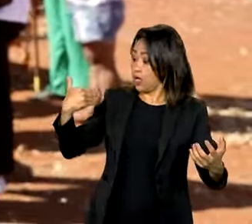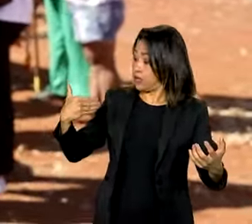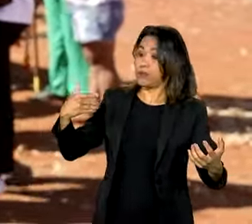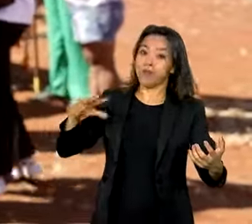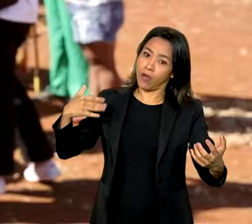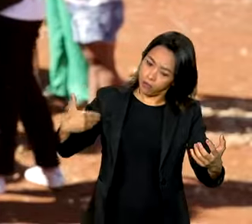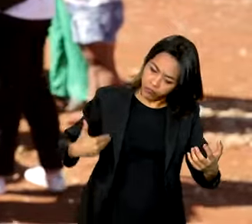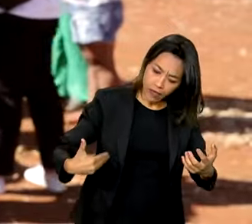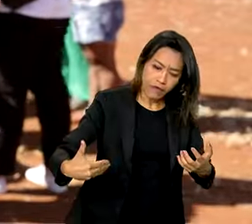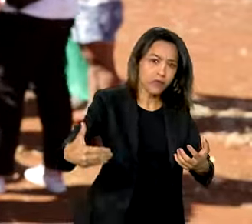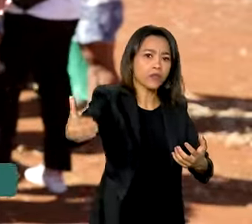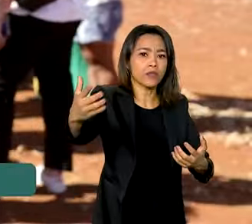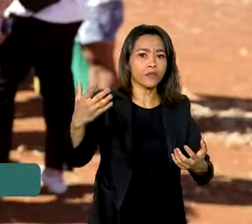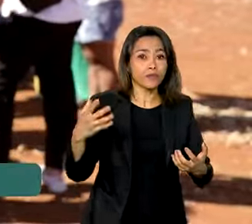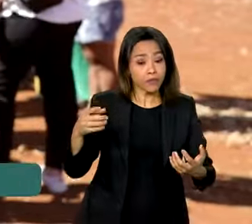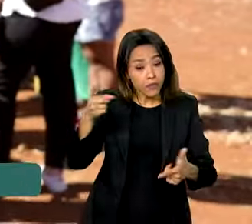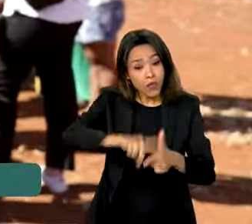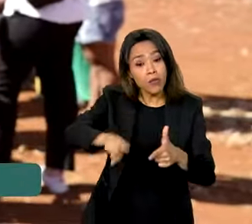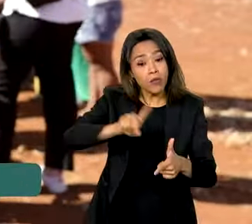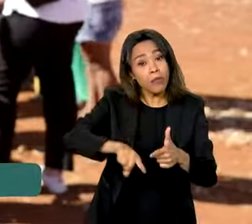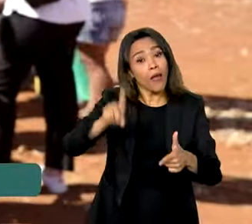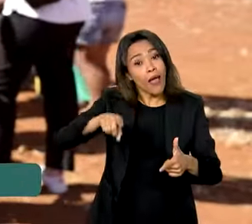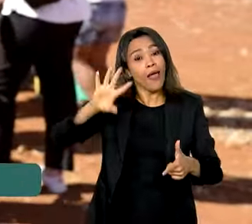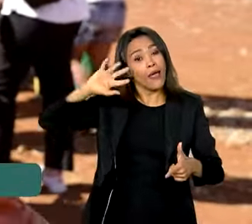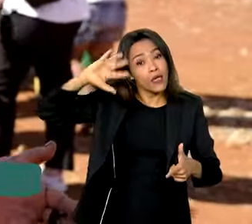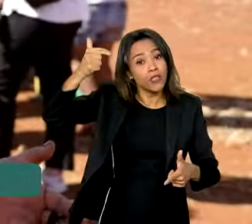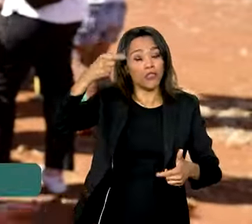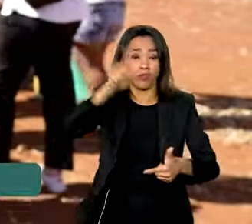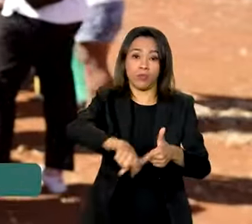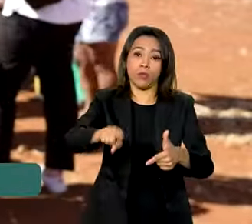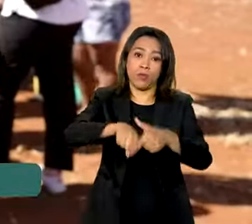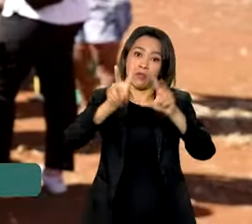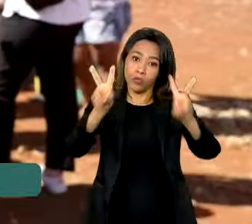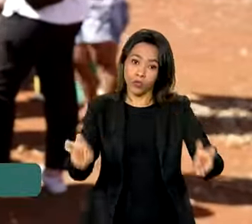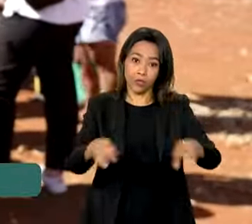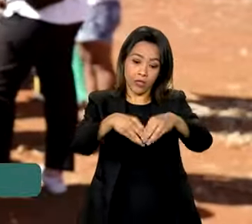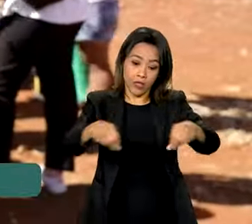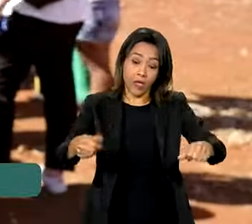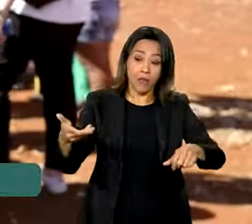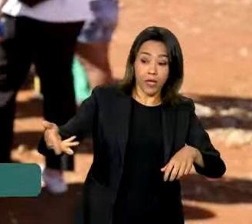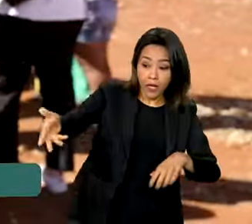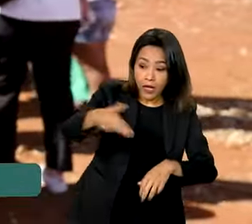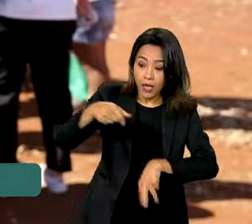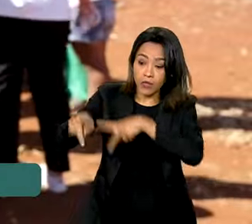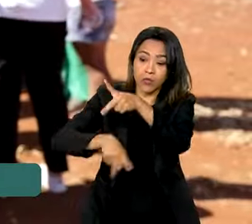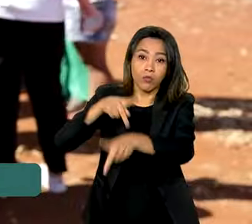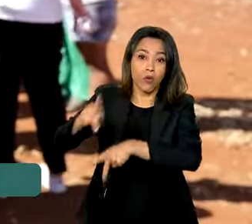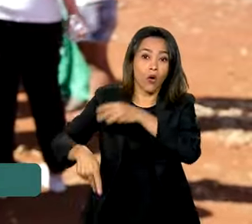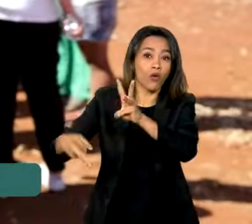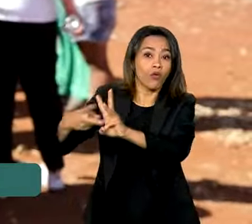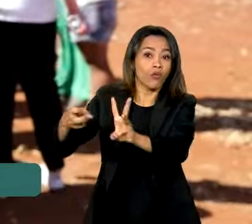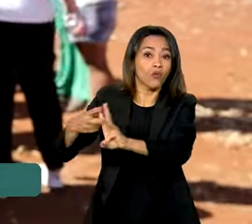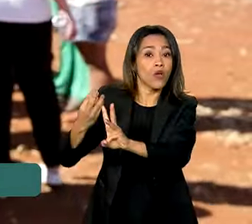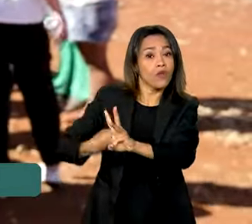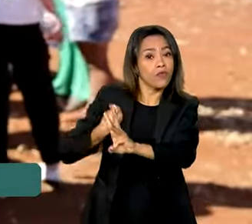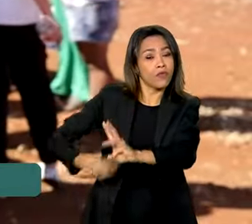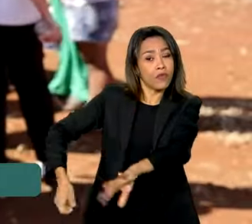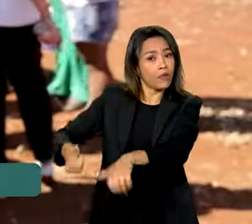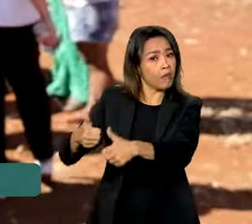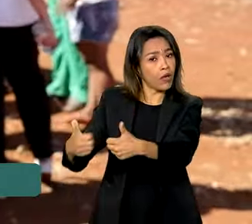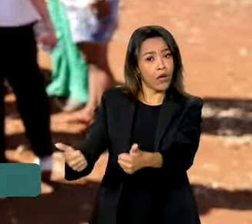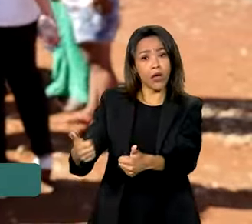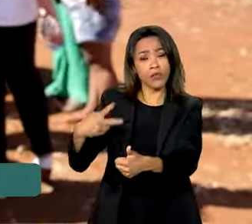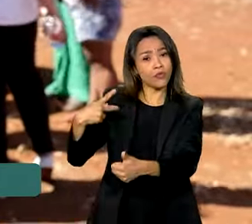em relação à terra. A questão é regularizar as terras indígenas para que os povos indígenas possam viver tranquilos, com seus